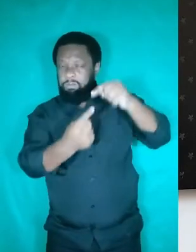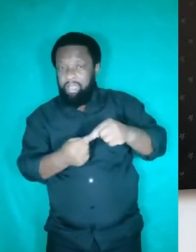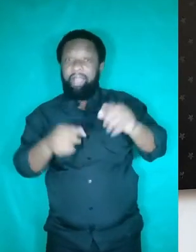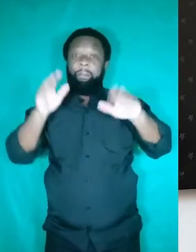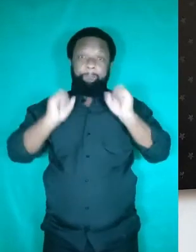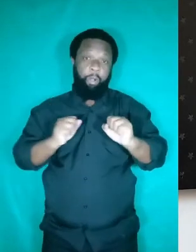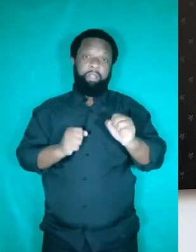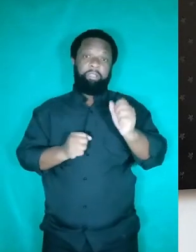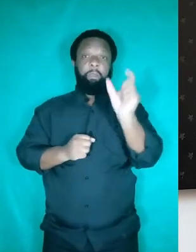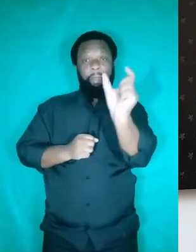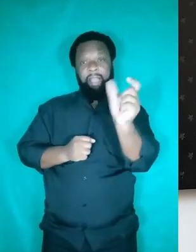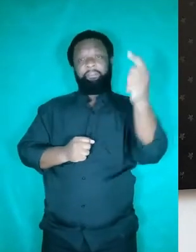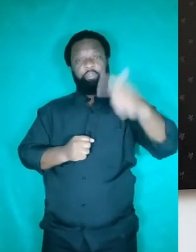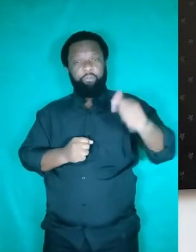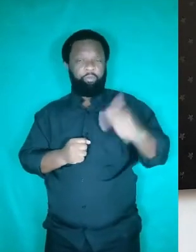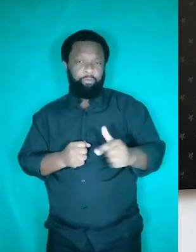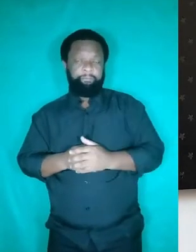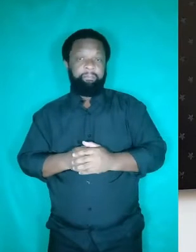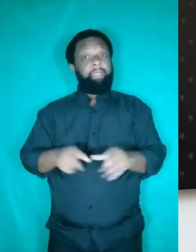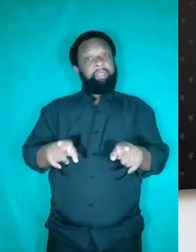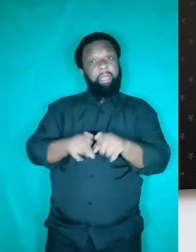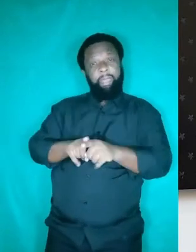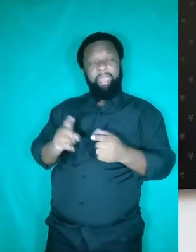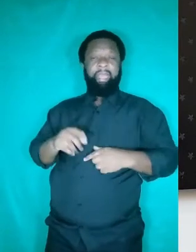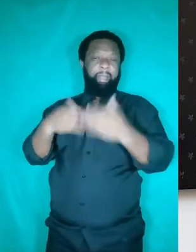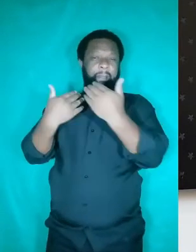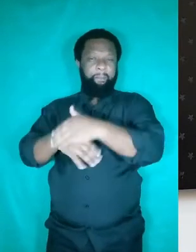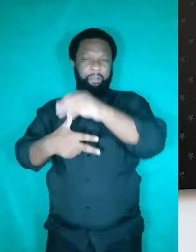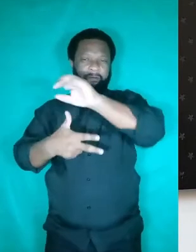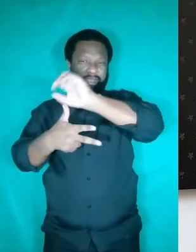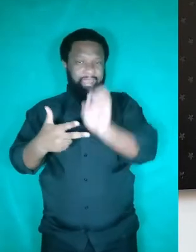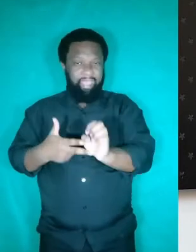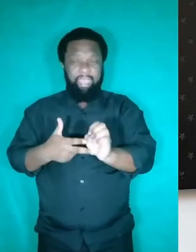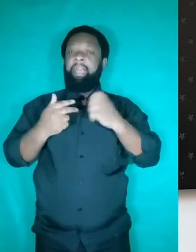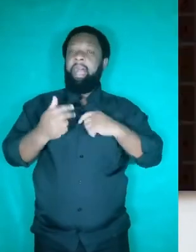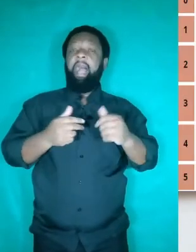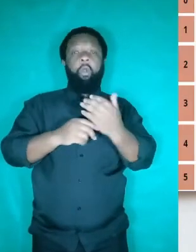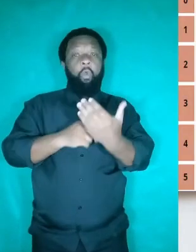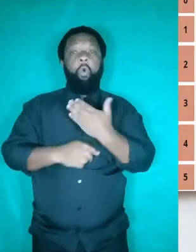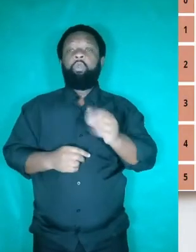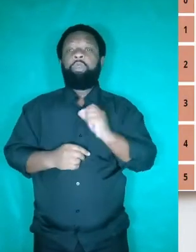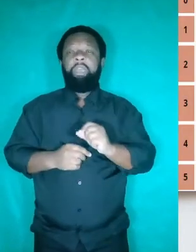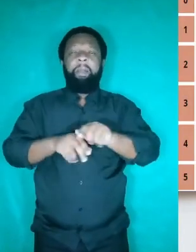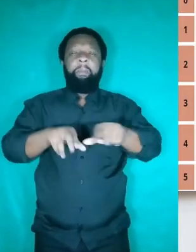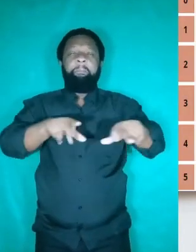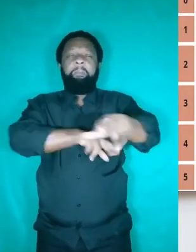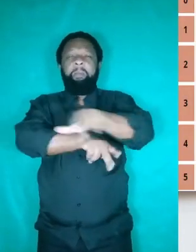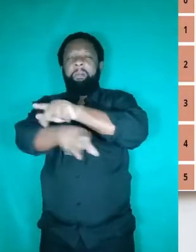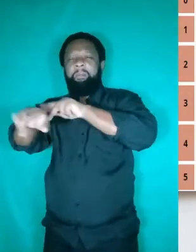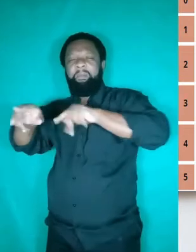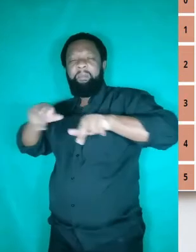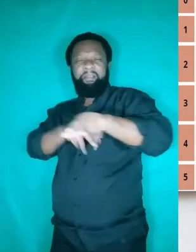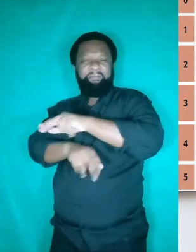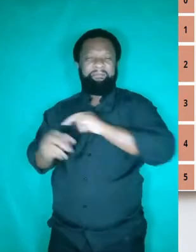Por outro lado, o Enem valoriza a diversidade com relação à coesão. Olhando para a grade de correção, para a